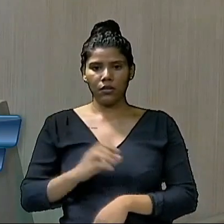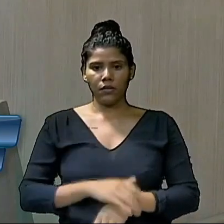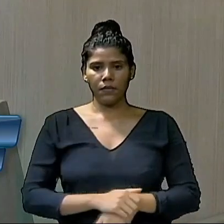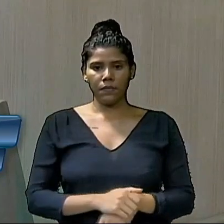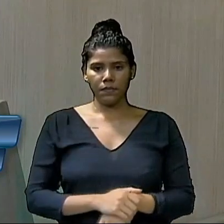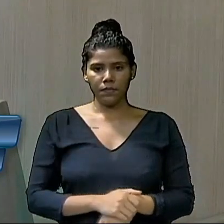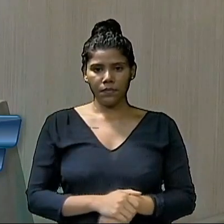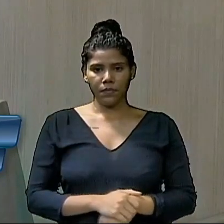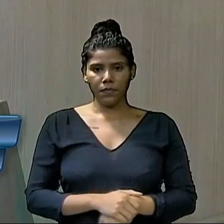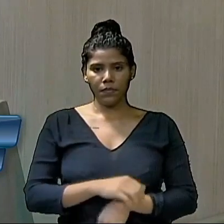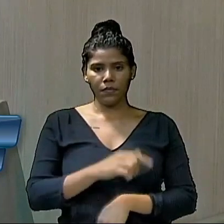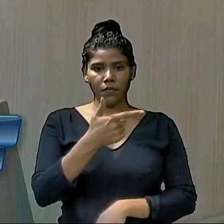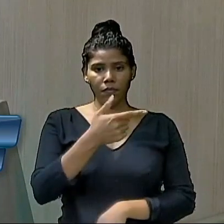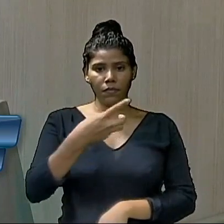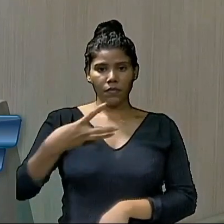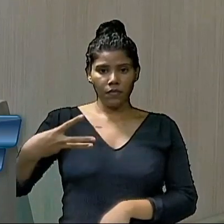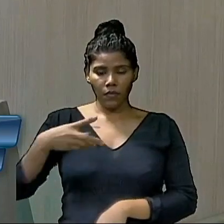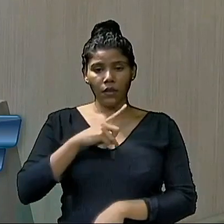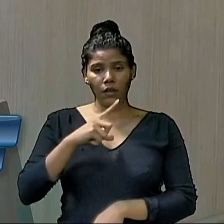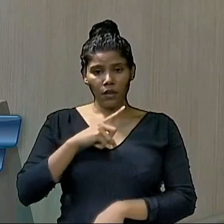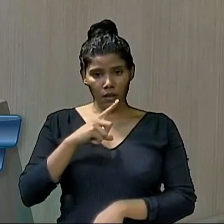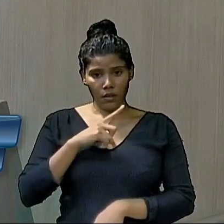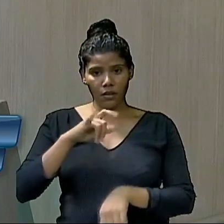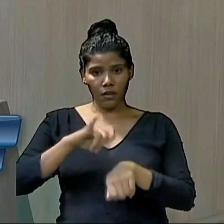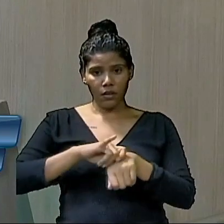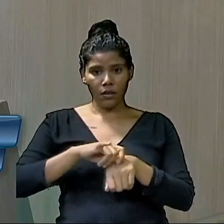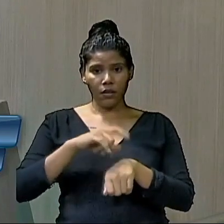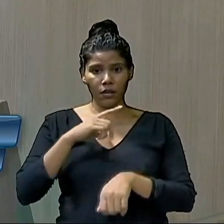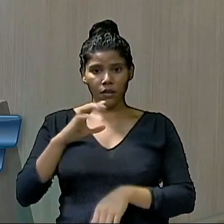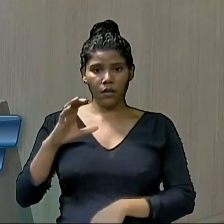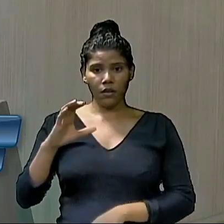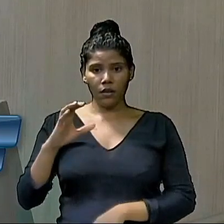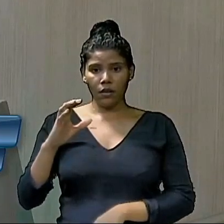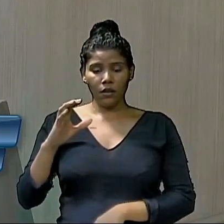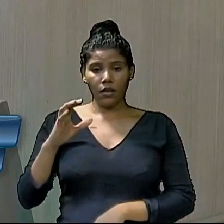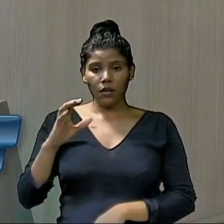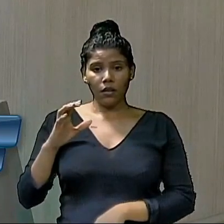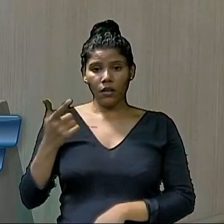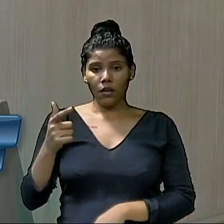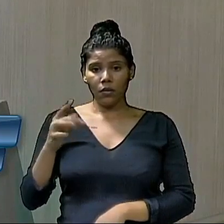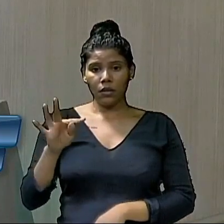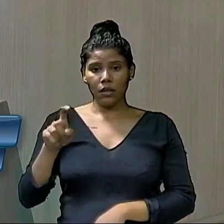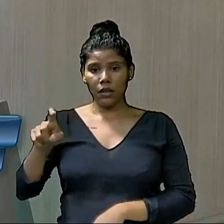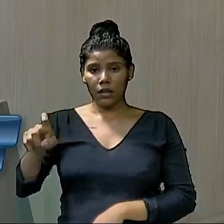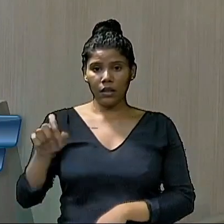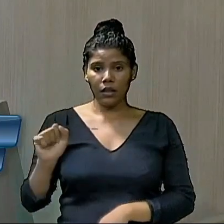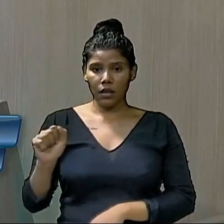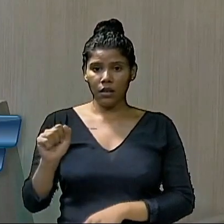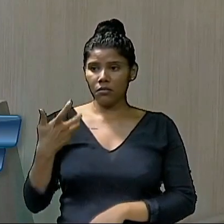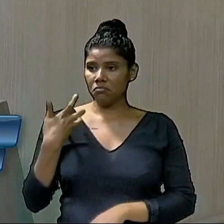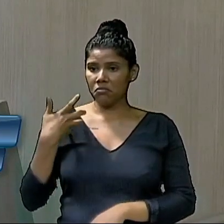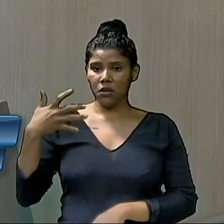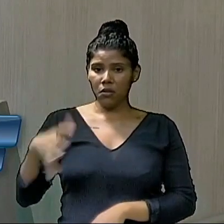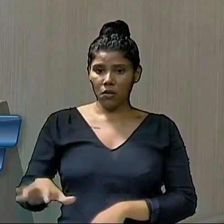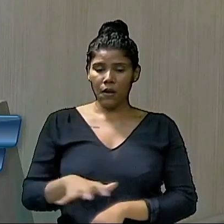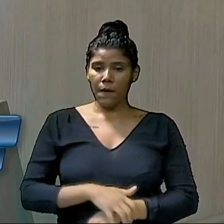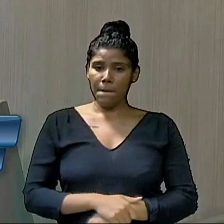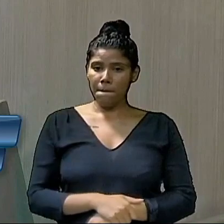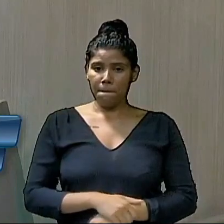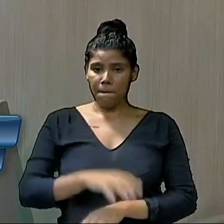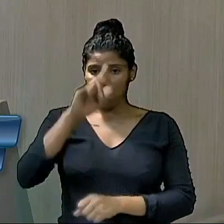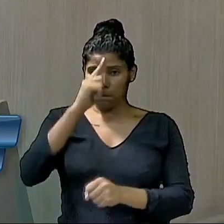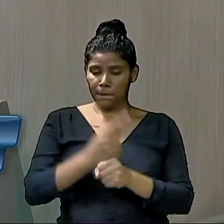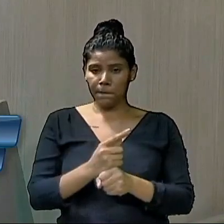Henrique, 23 capitais cobram a taxa do lixo, mas tem as que não cobram. E não cobram por decisão política das suas administrações,